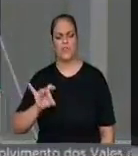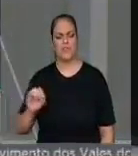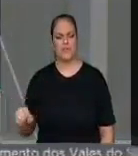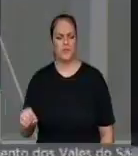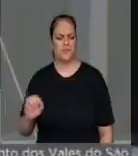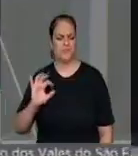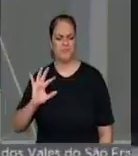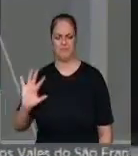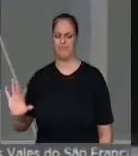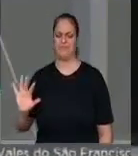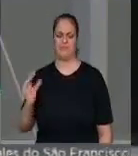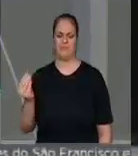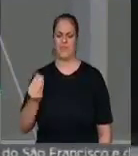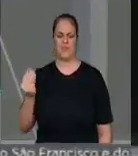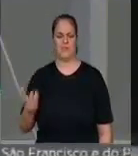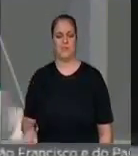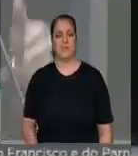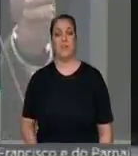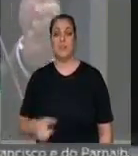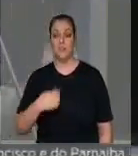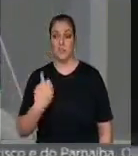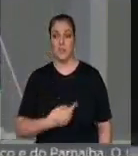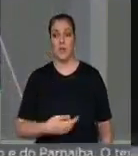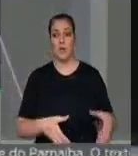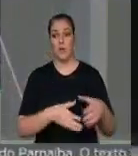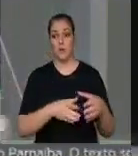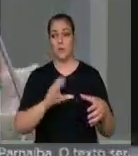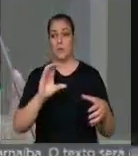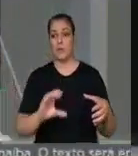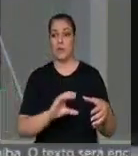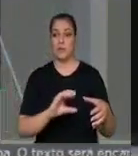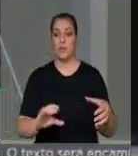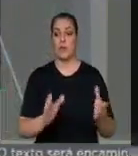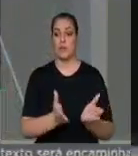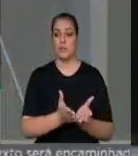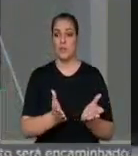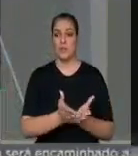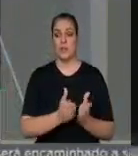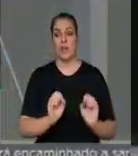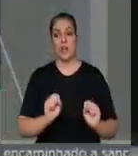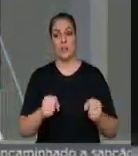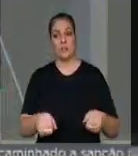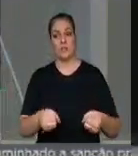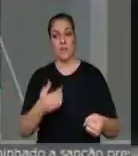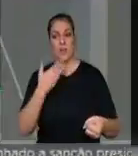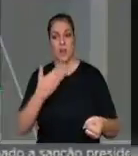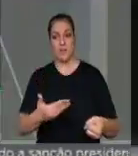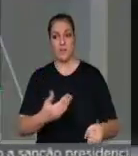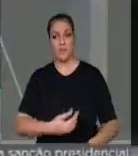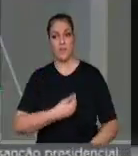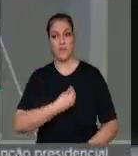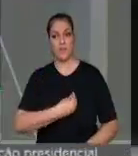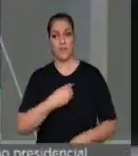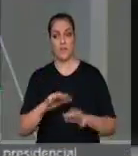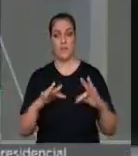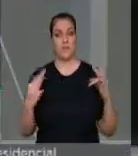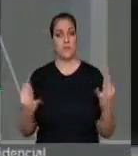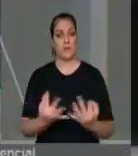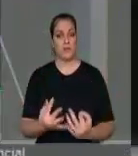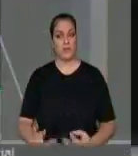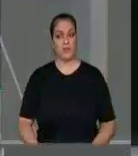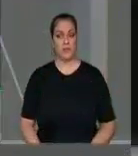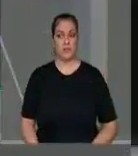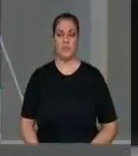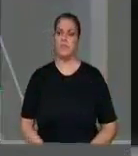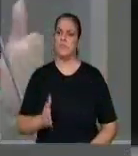Relações Exteriores. Nós, como Frente Parlamentar Católica, Evangélica e Frente em Defesa da Vida da Família, já protocolamos um